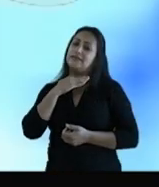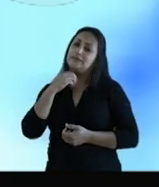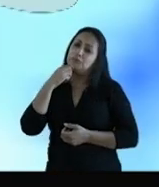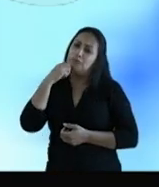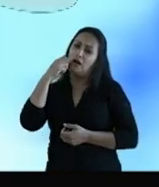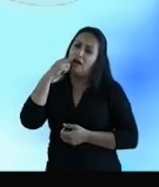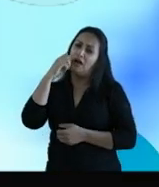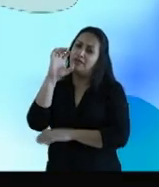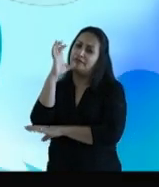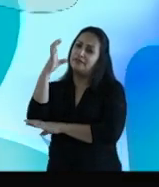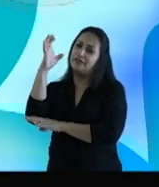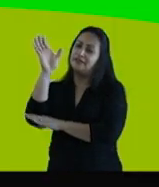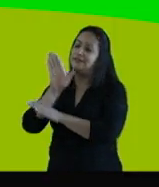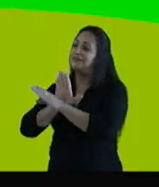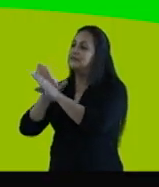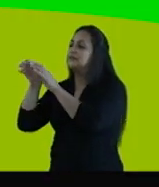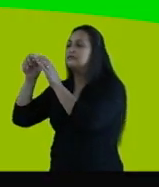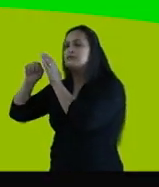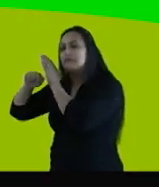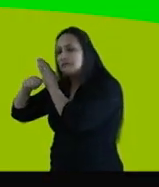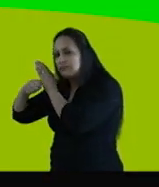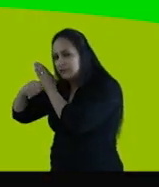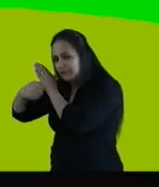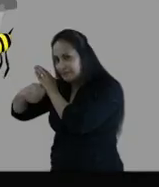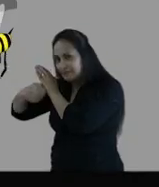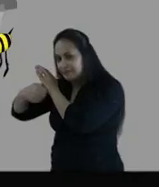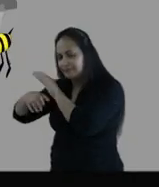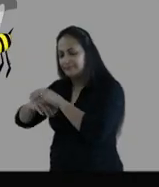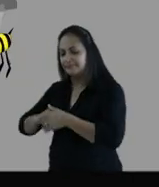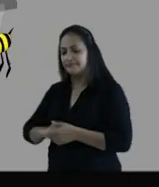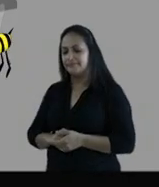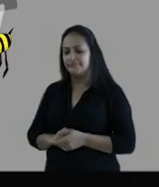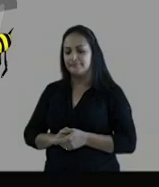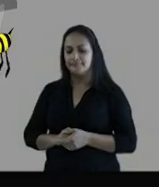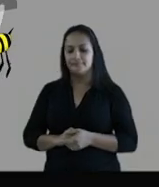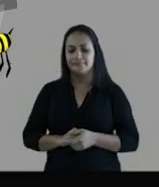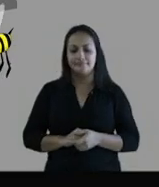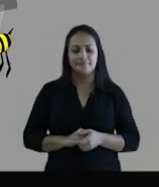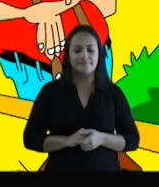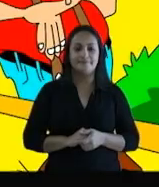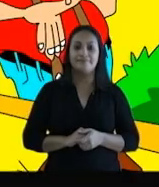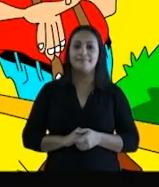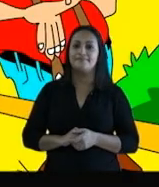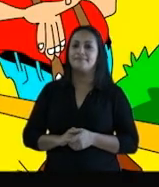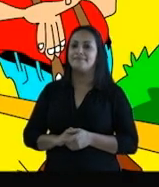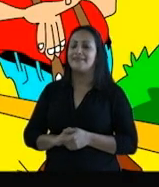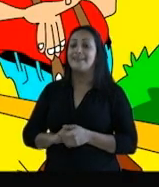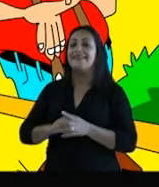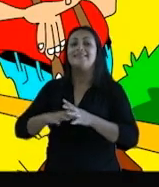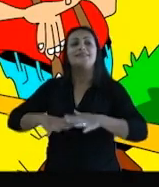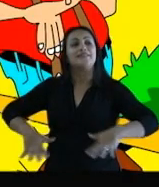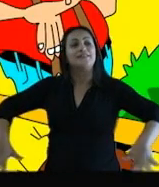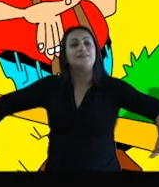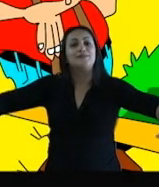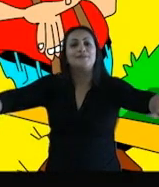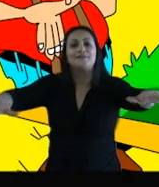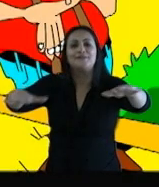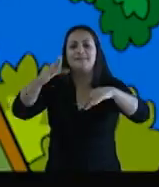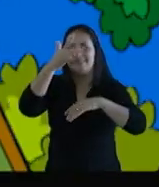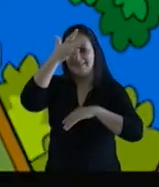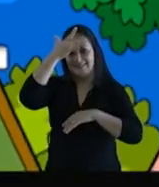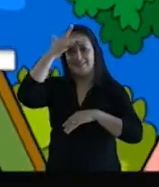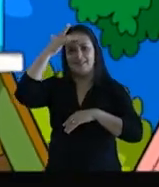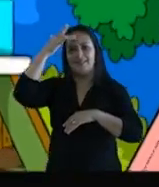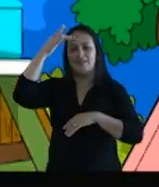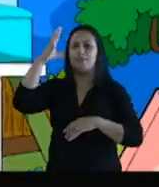ela voltou pra floresta pra se esconder. E assim, toda gente da cidade soube da história.